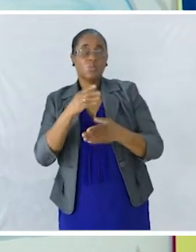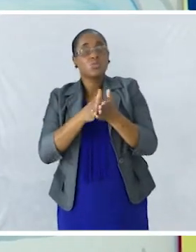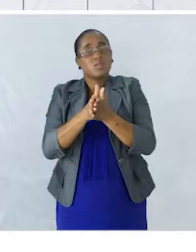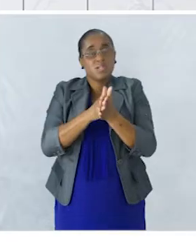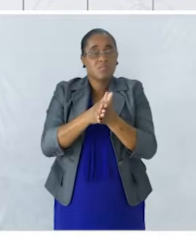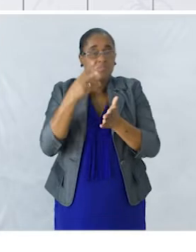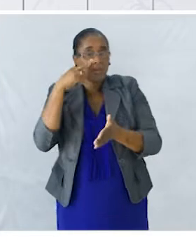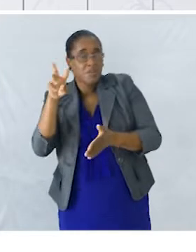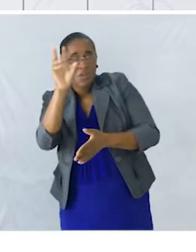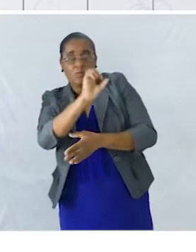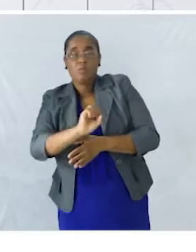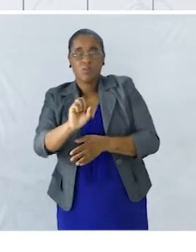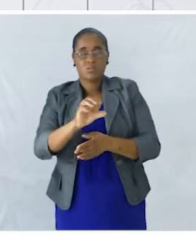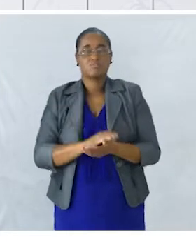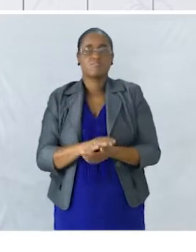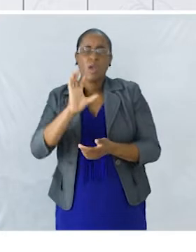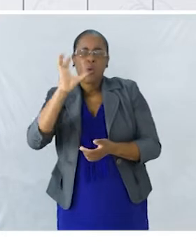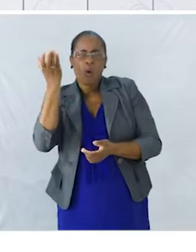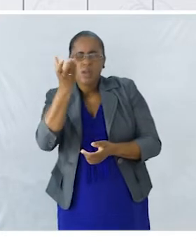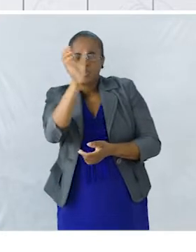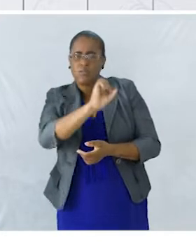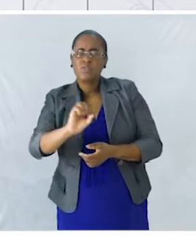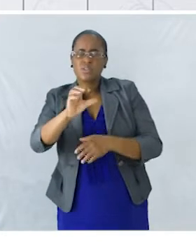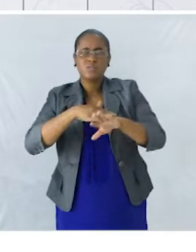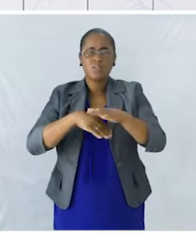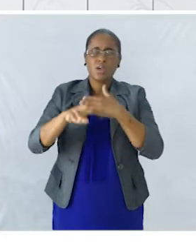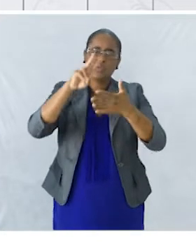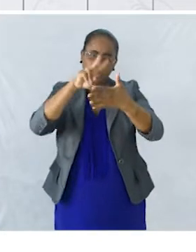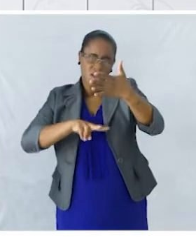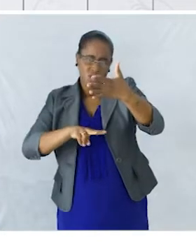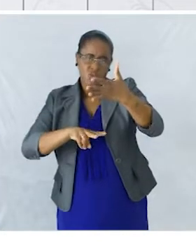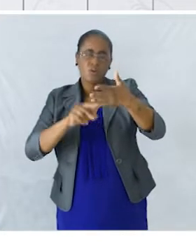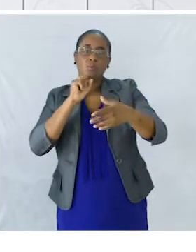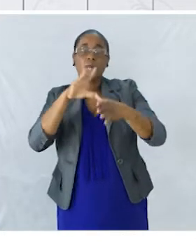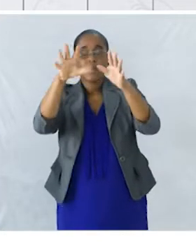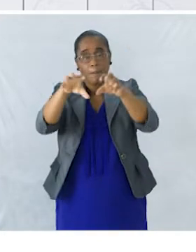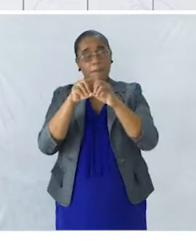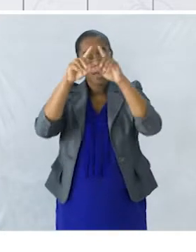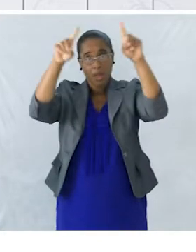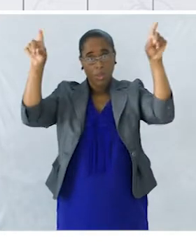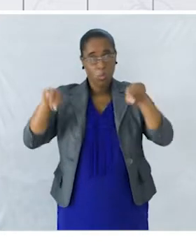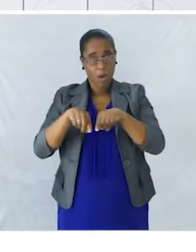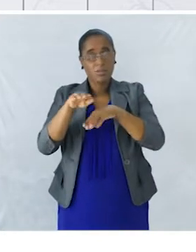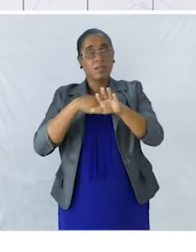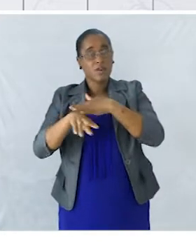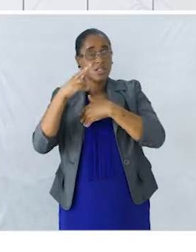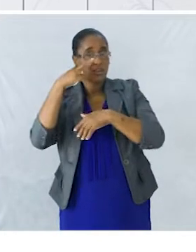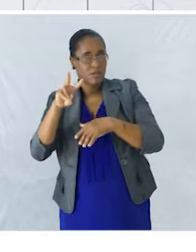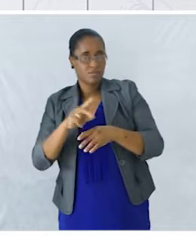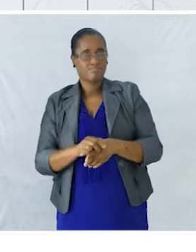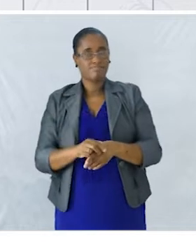vossa revisão Quando fizeram O vosso texto Podem pegar Este quadro E fazer a revisão É a